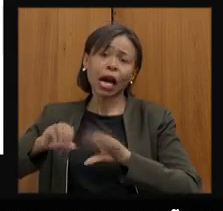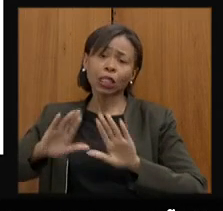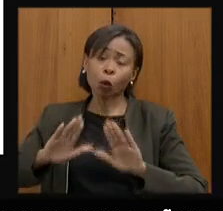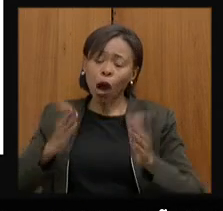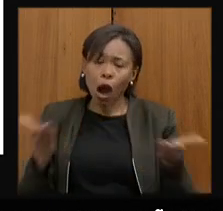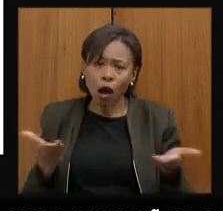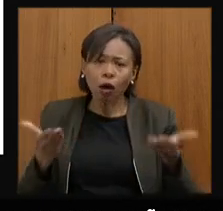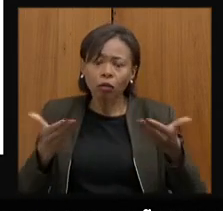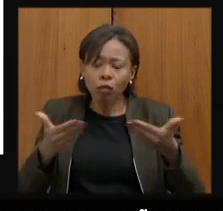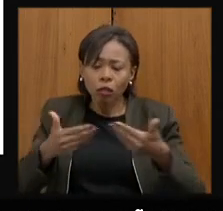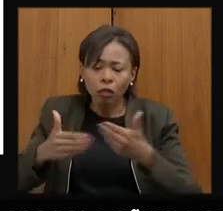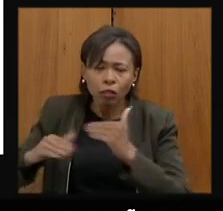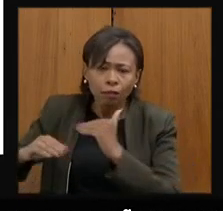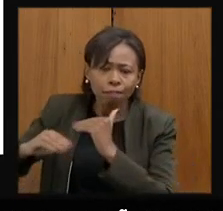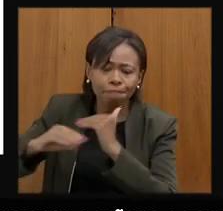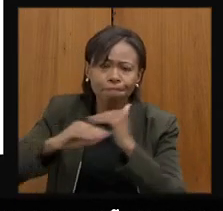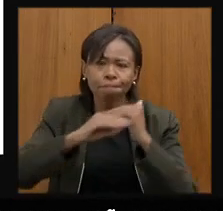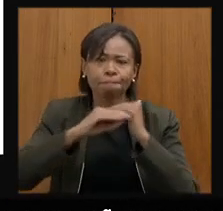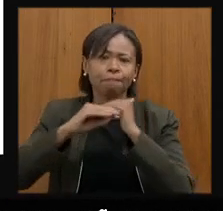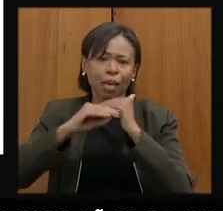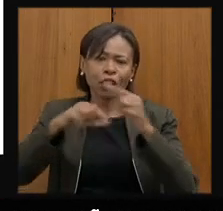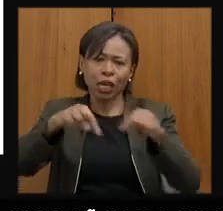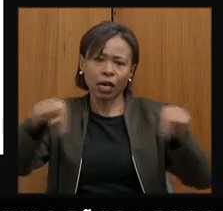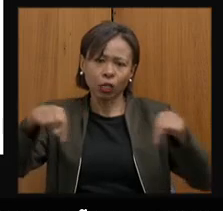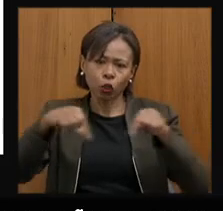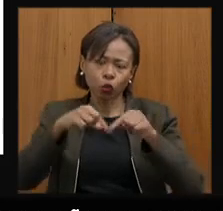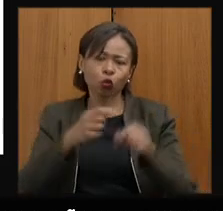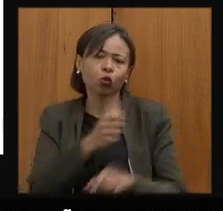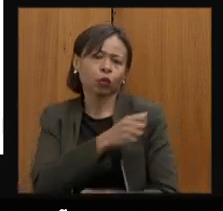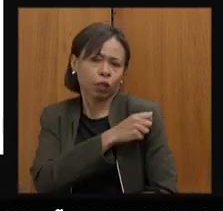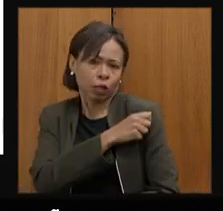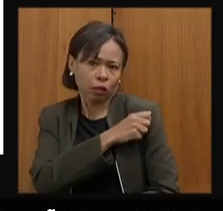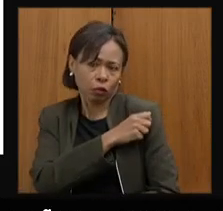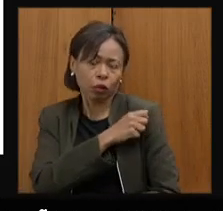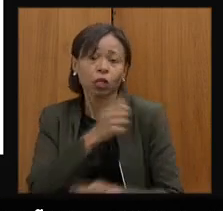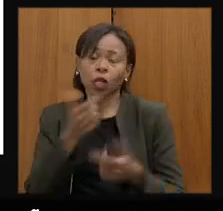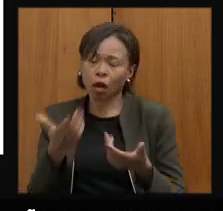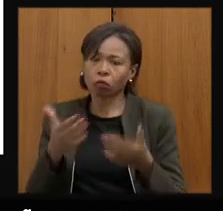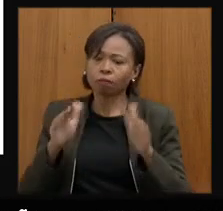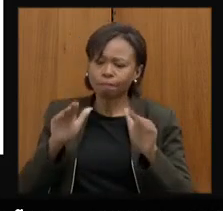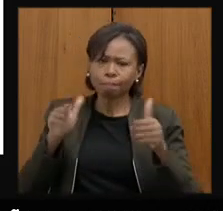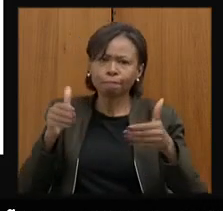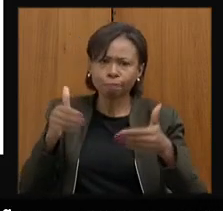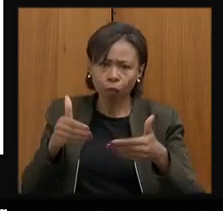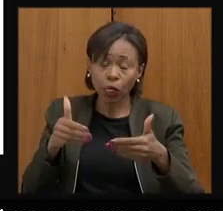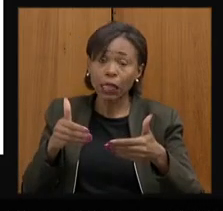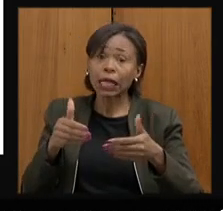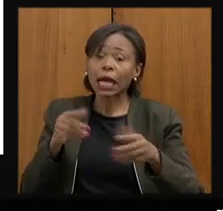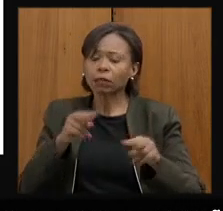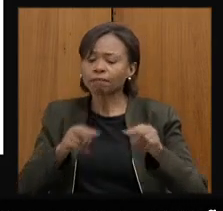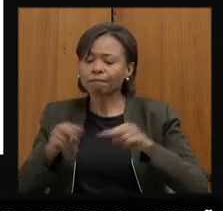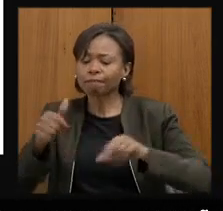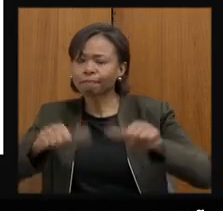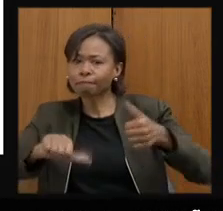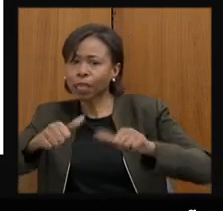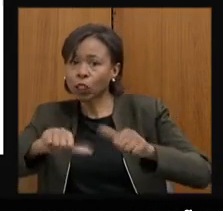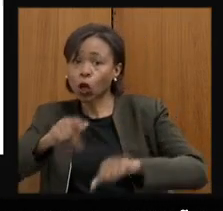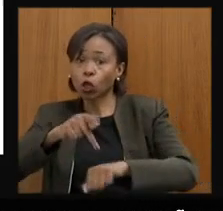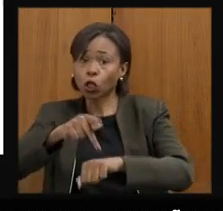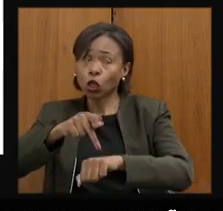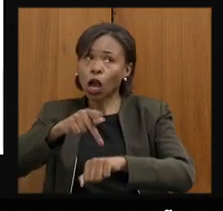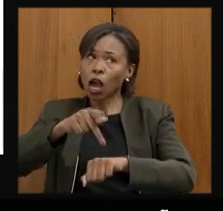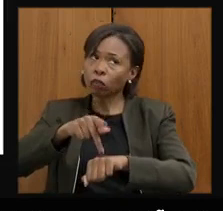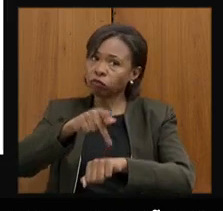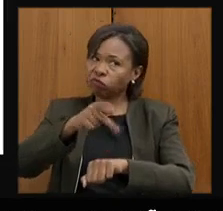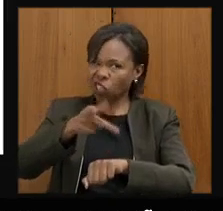nivelamento das turmas. Tivemos atenção a essa avaliação diagnóstica realizada entre 7 de março e